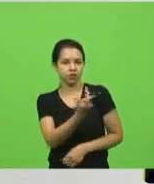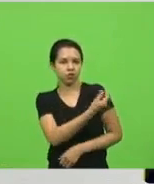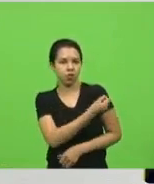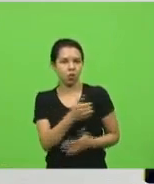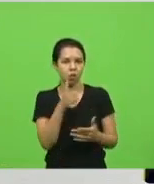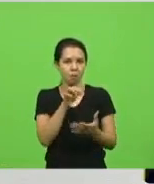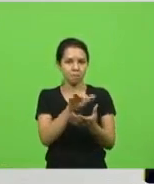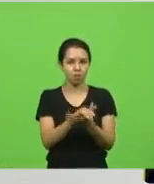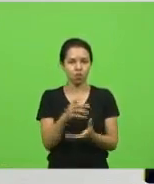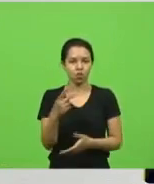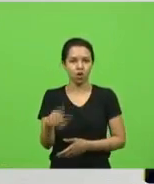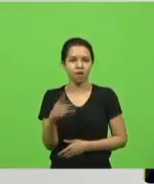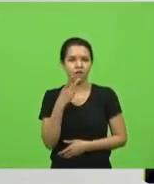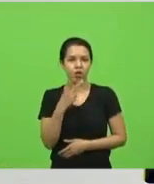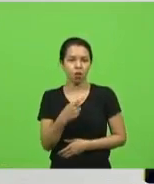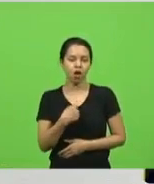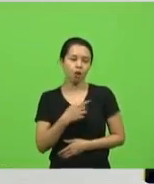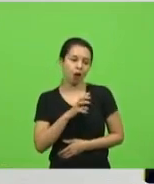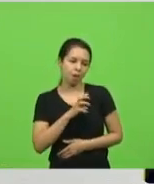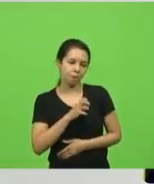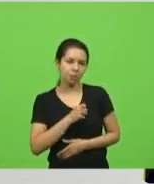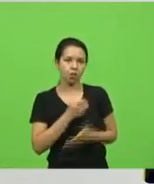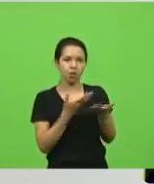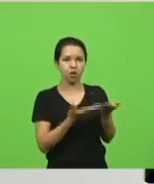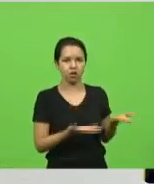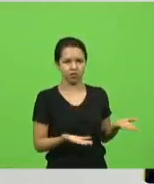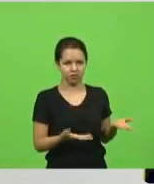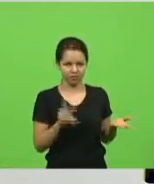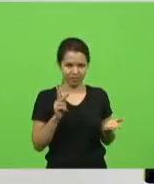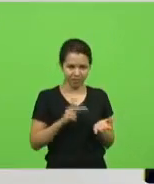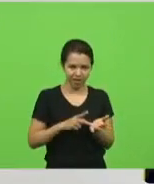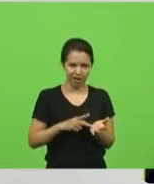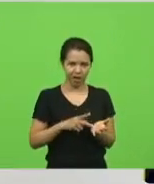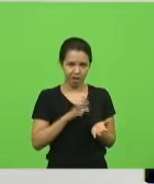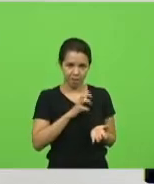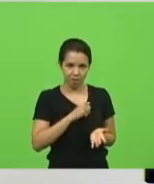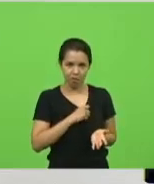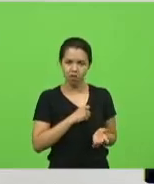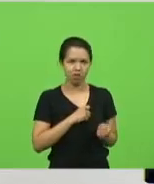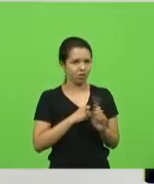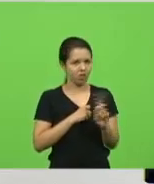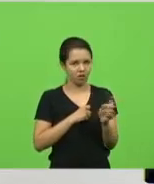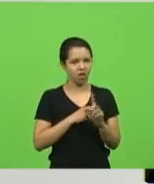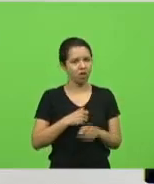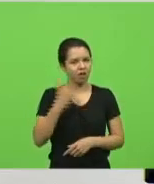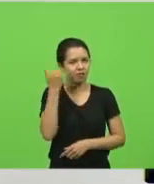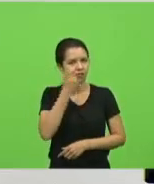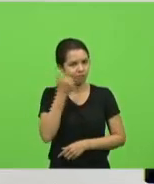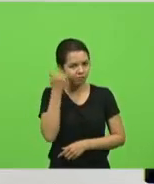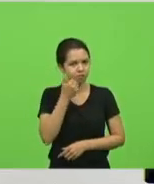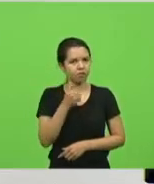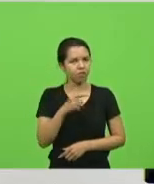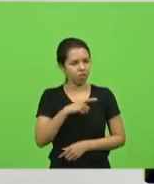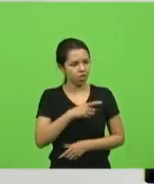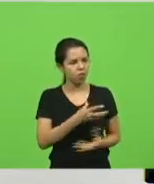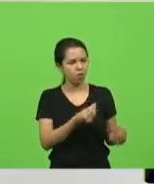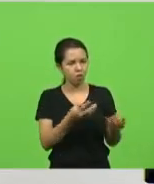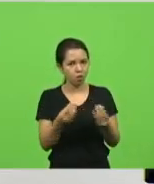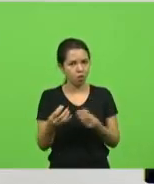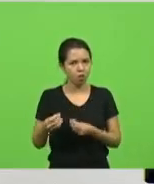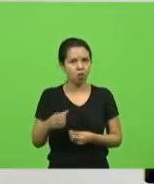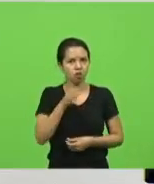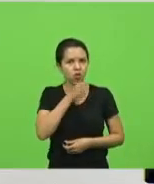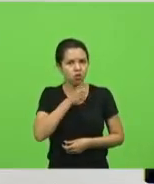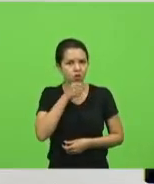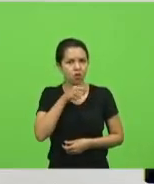gesto de amor. Eu fiz, foi um gesto de amor. Na verdade, não foi um gesto de amor, foi uma canalice. Ali tinha senhores de 70, 75, de 80